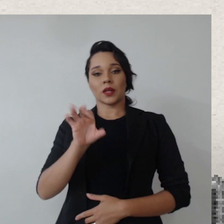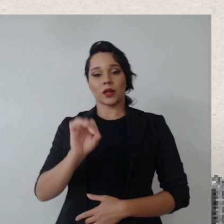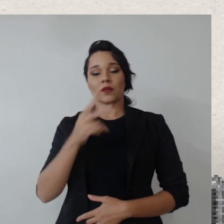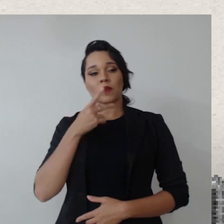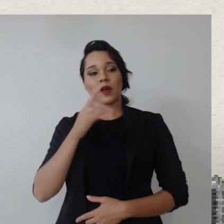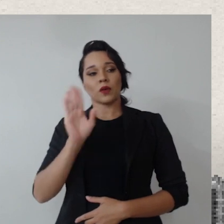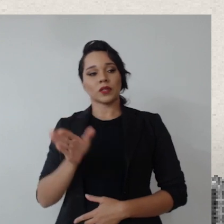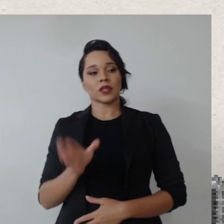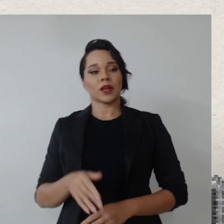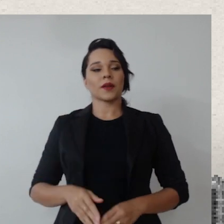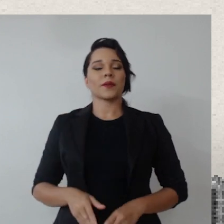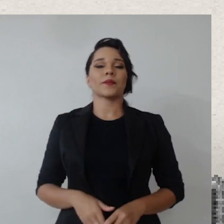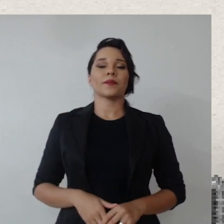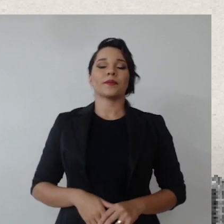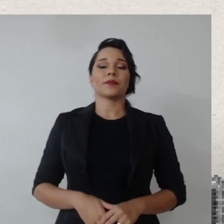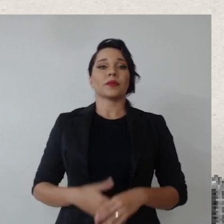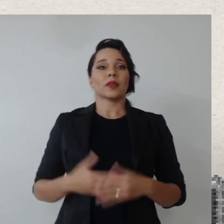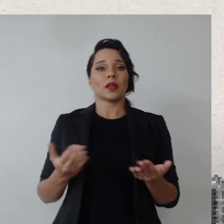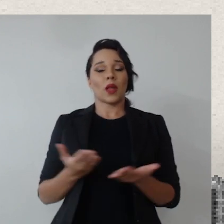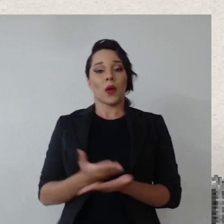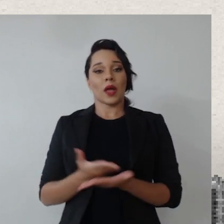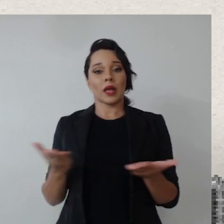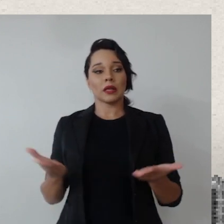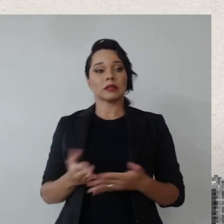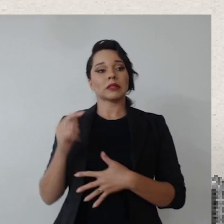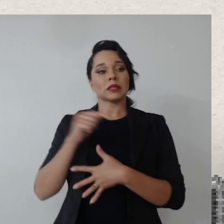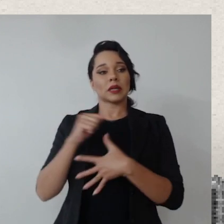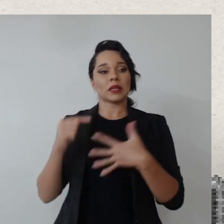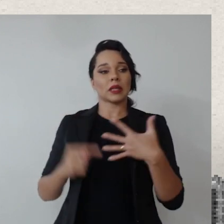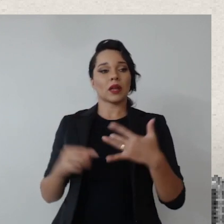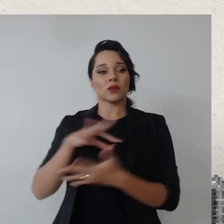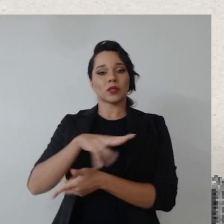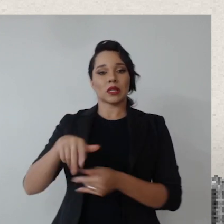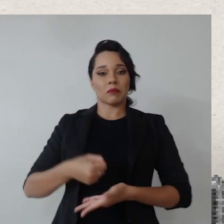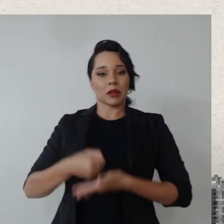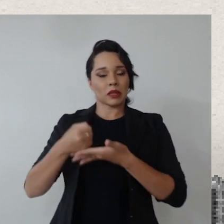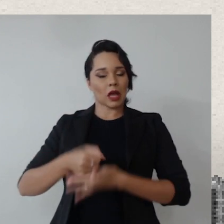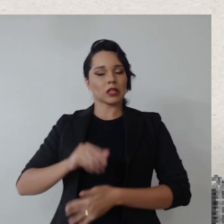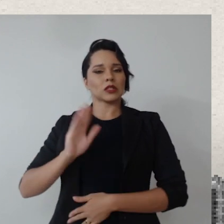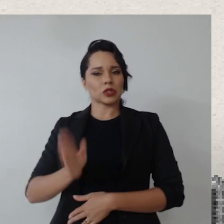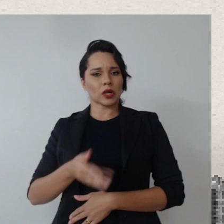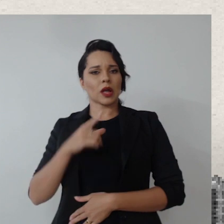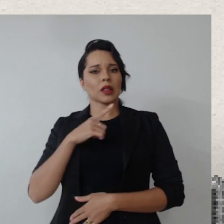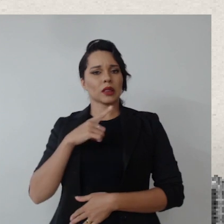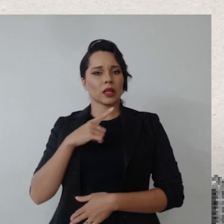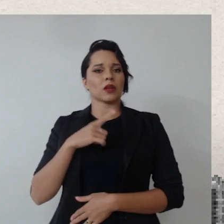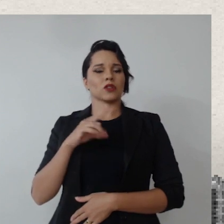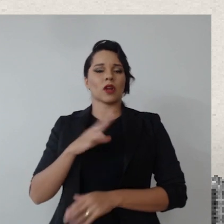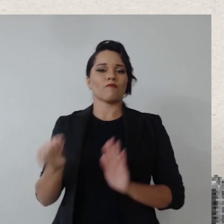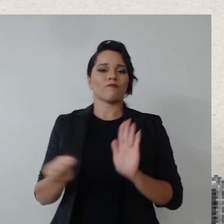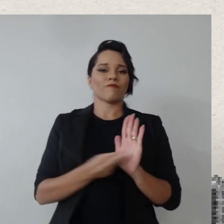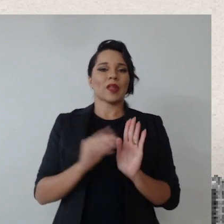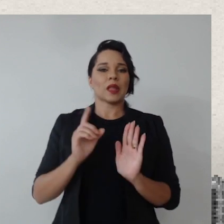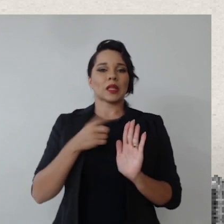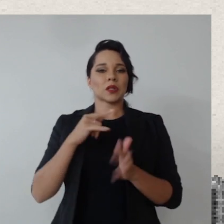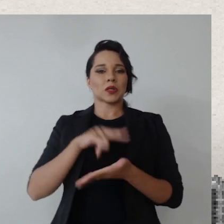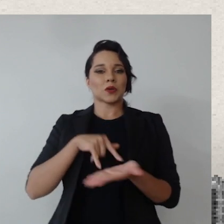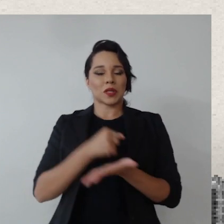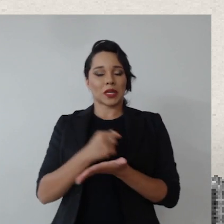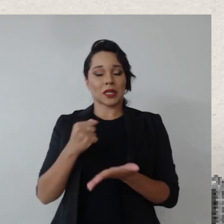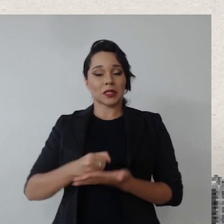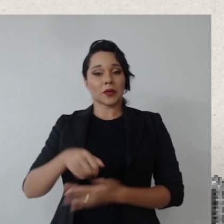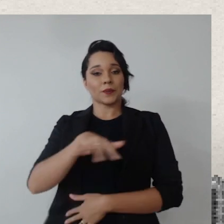falou, diretor da DICOM, né? Esses critérios de sustentabilidade já constam das nossas